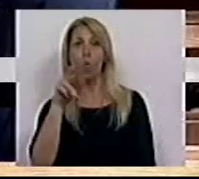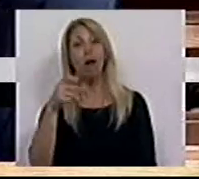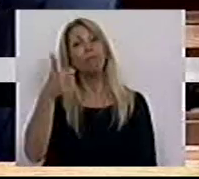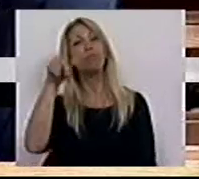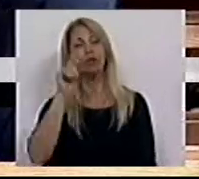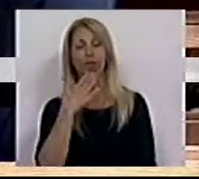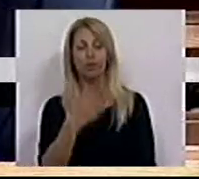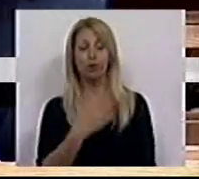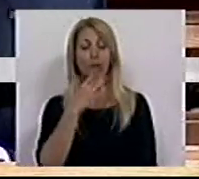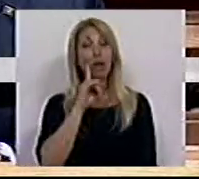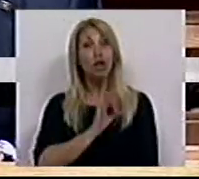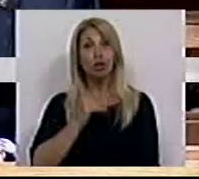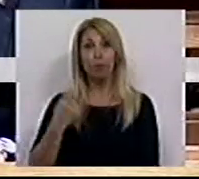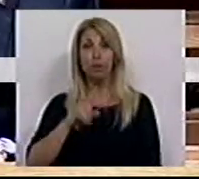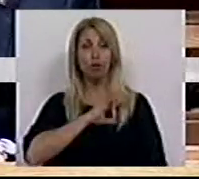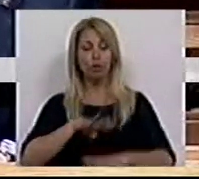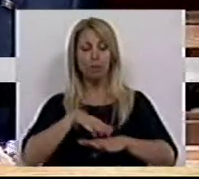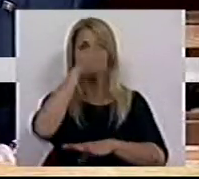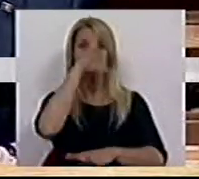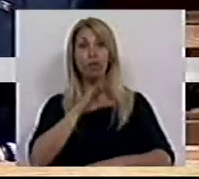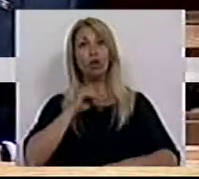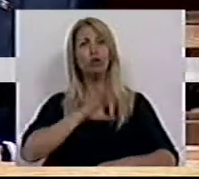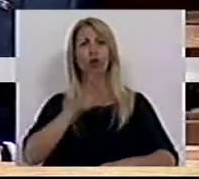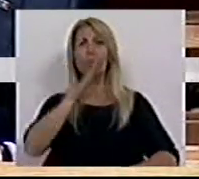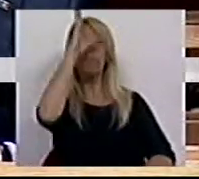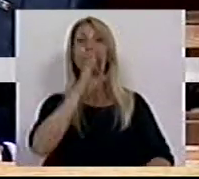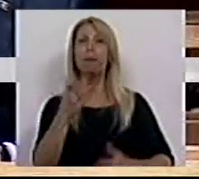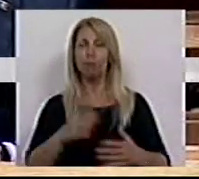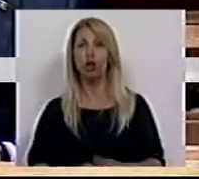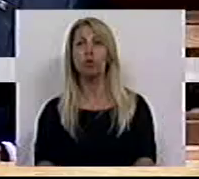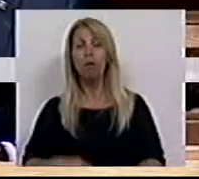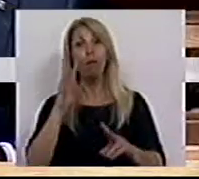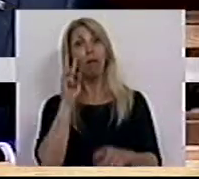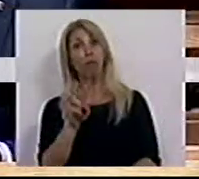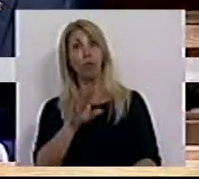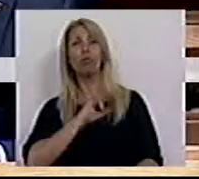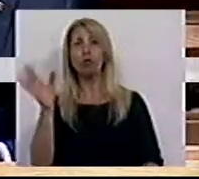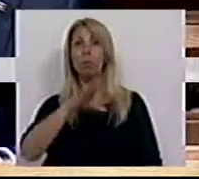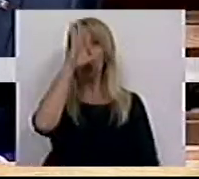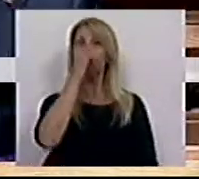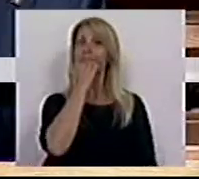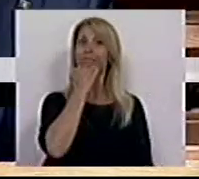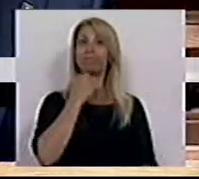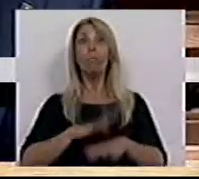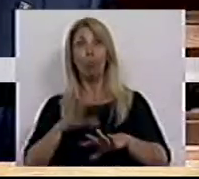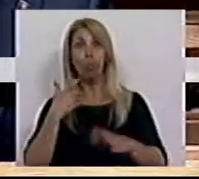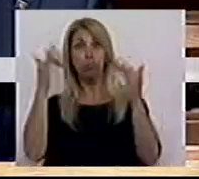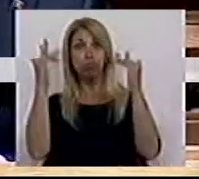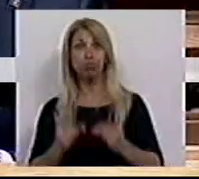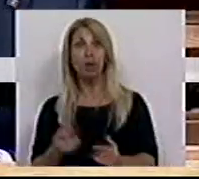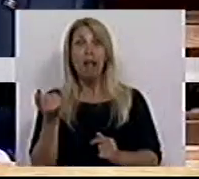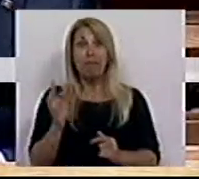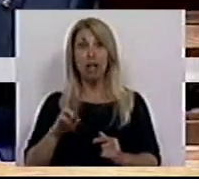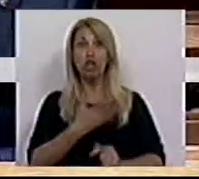Muito obrigada, Sr. Presidente, Srs. Membros do Governo, Sr. Primeiro-Ministro. Vi o Sr. Primeiro-Ministro expressar a maior satisfação pela redução da taxa do desemprego.